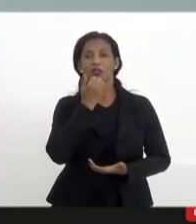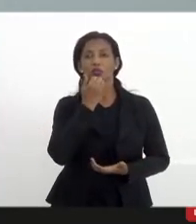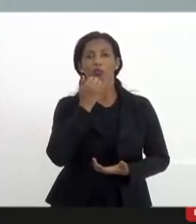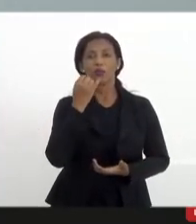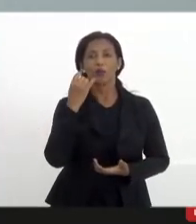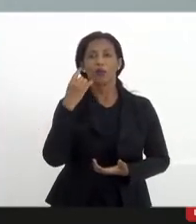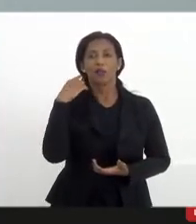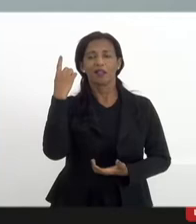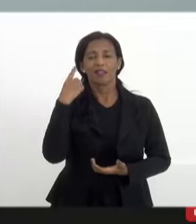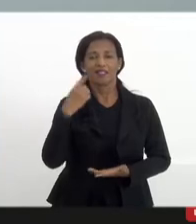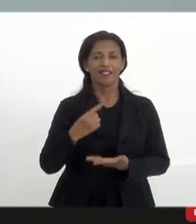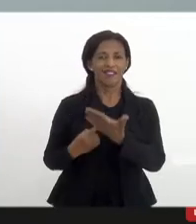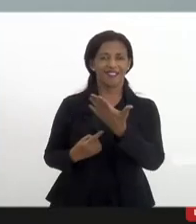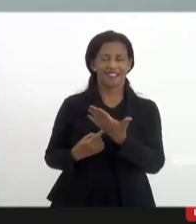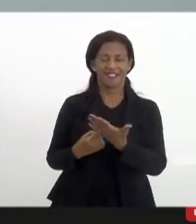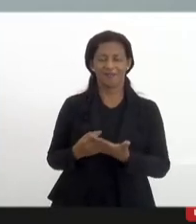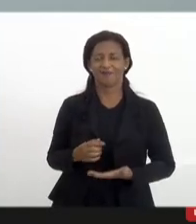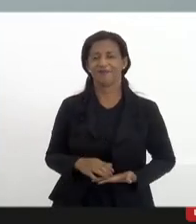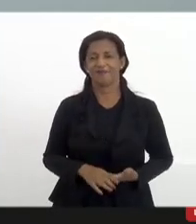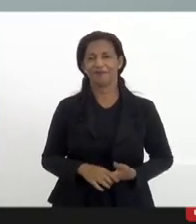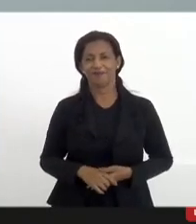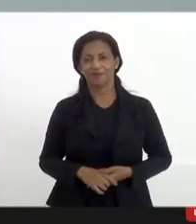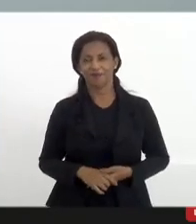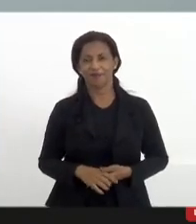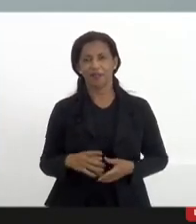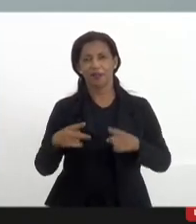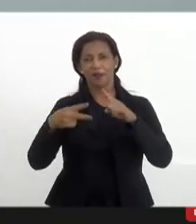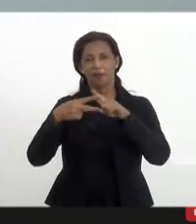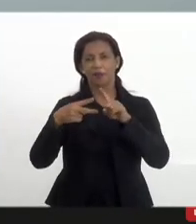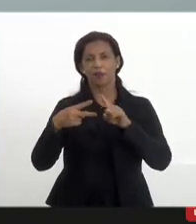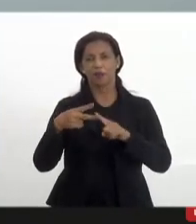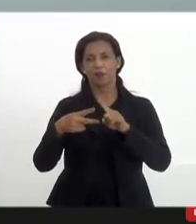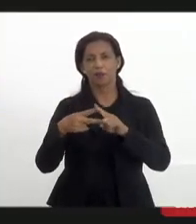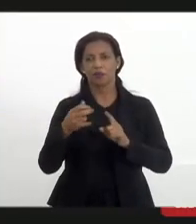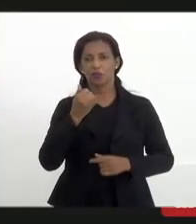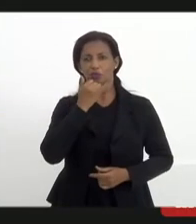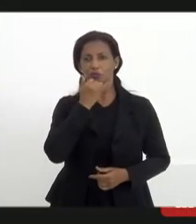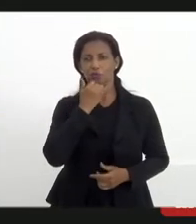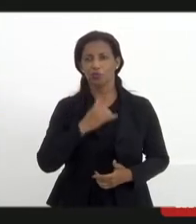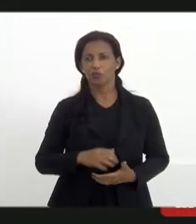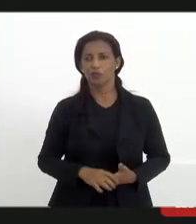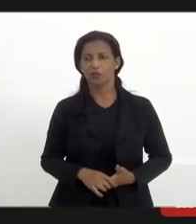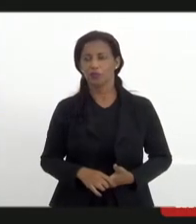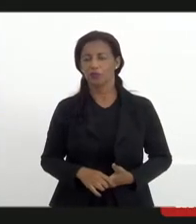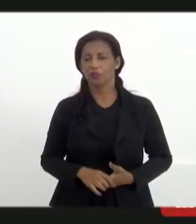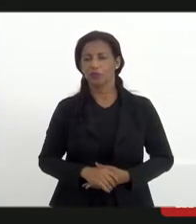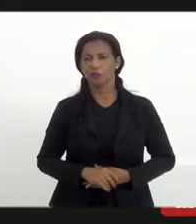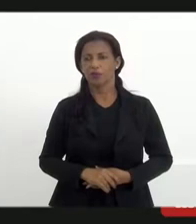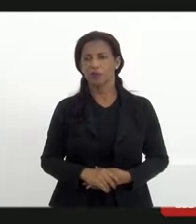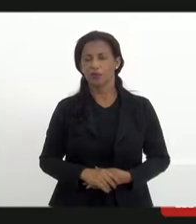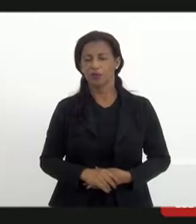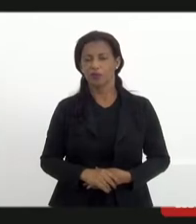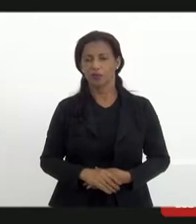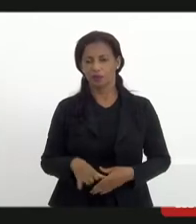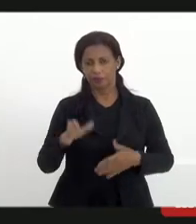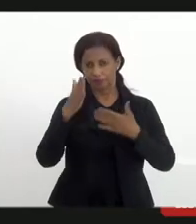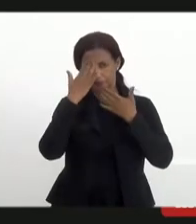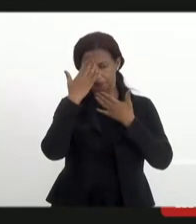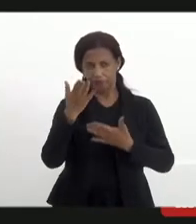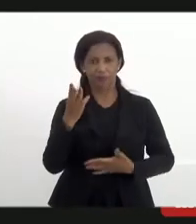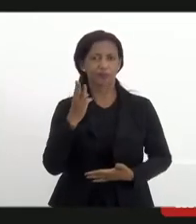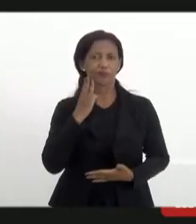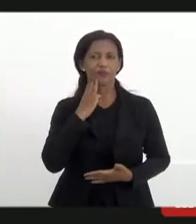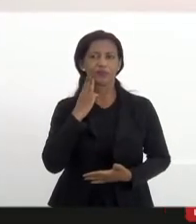devolva a presidência para vossa excelência para as duas últimas intervenções desculpa deputado Dani Monteiro muito obrigado deputado Valdeque